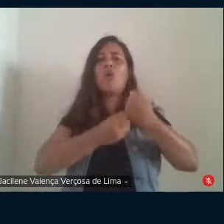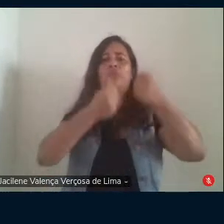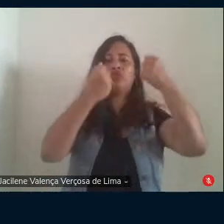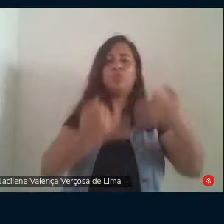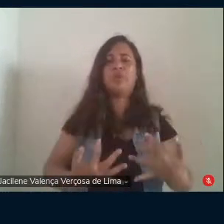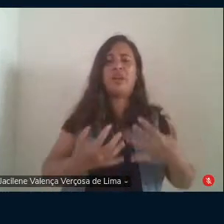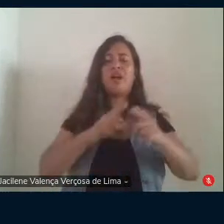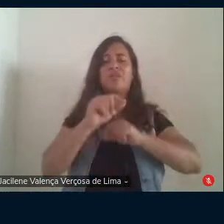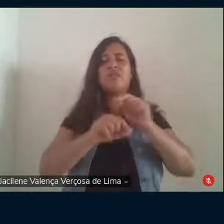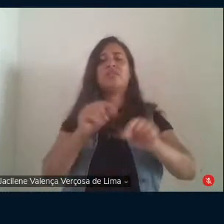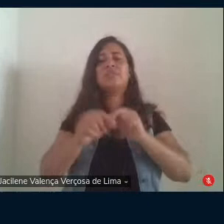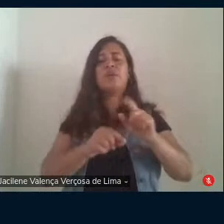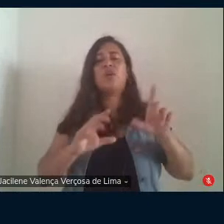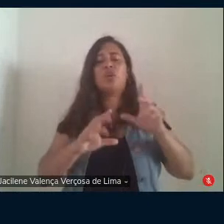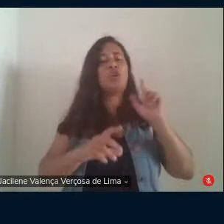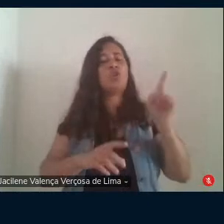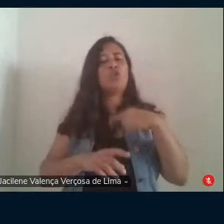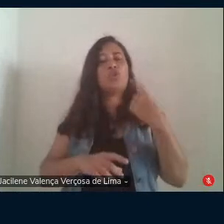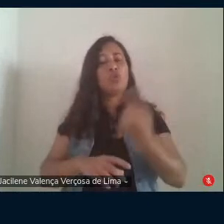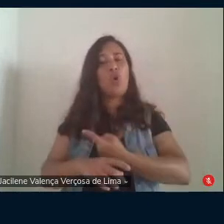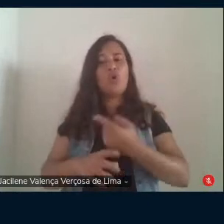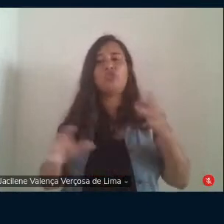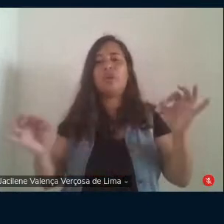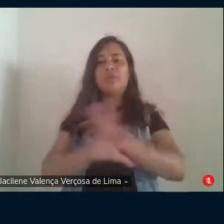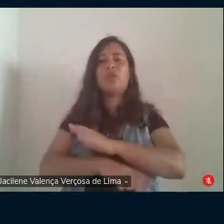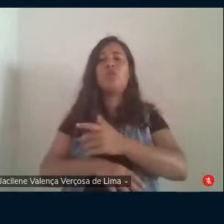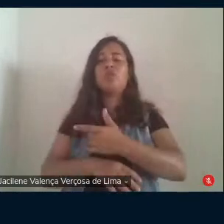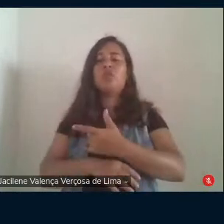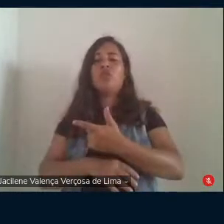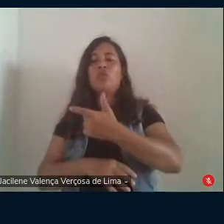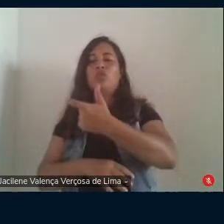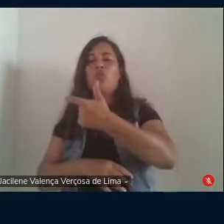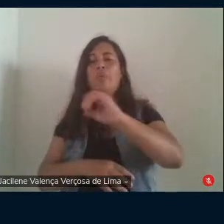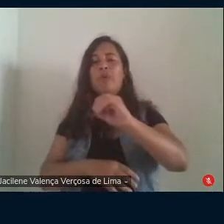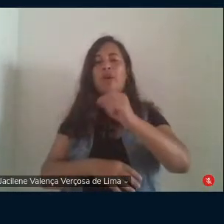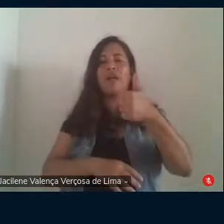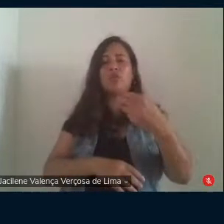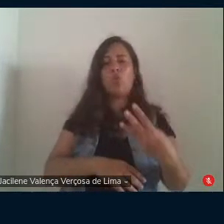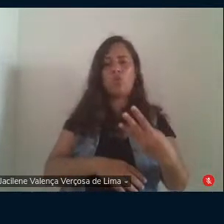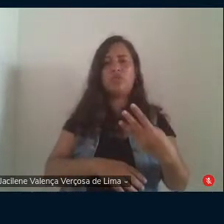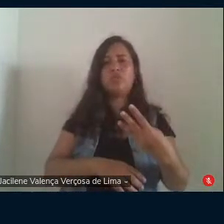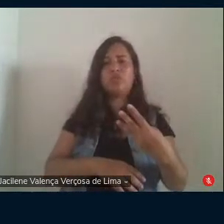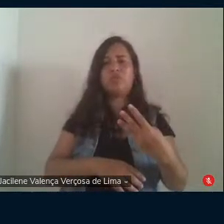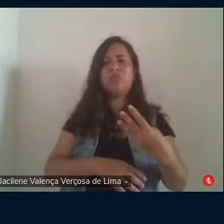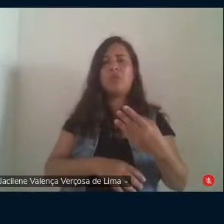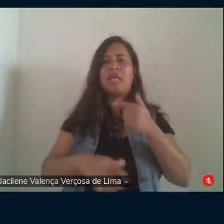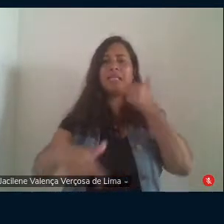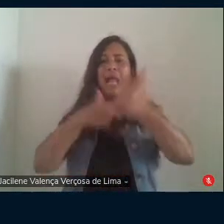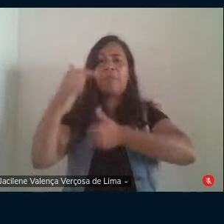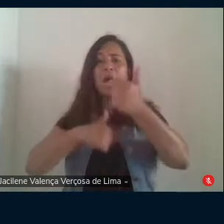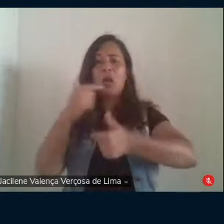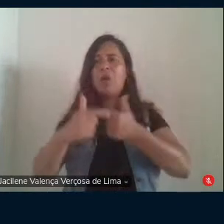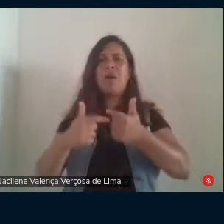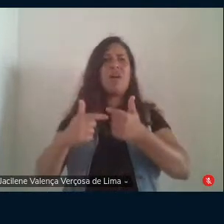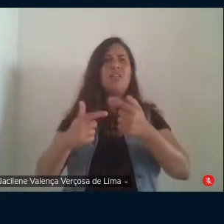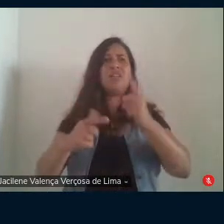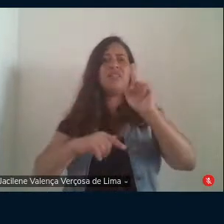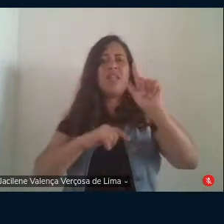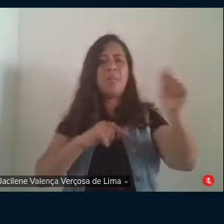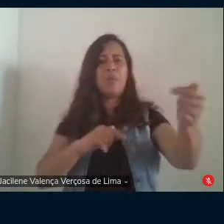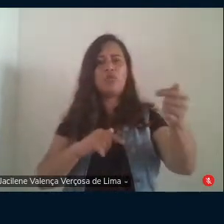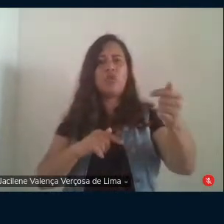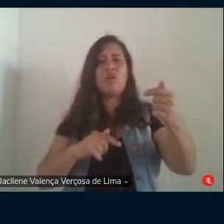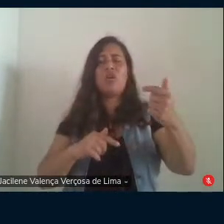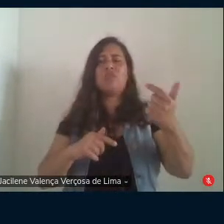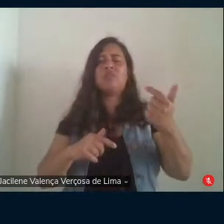terminamos 2014 caminhando para o pleno emprego no país e de repente mais de um milhão em meio de empregos formais